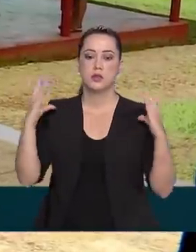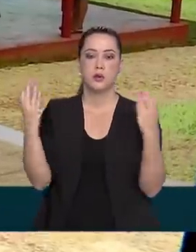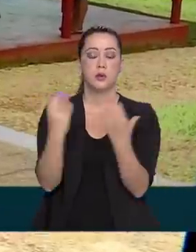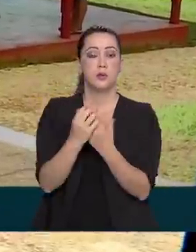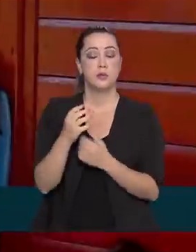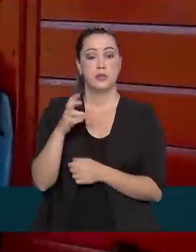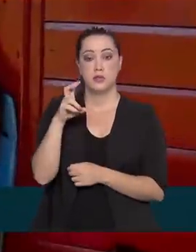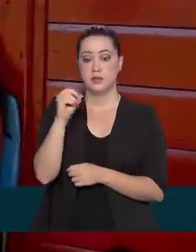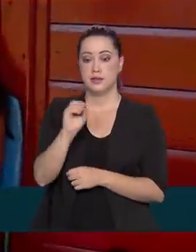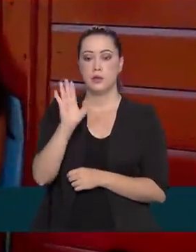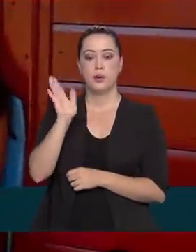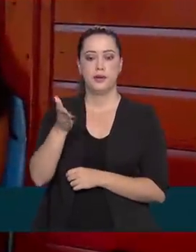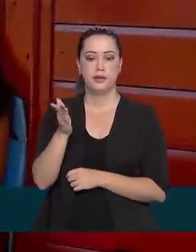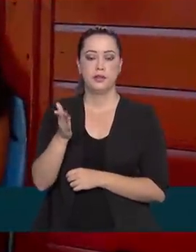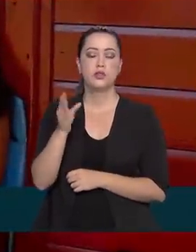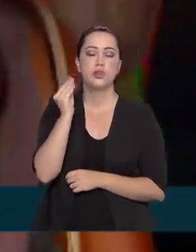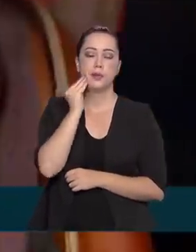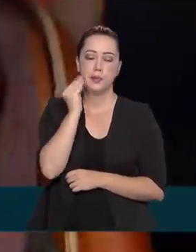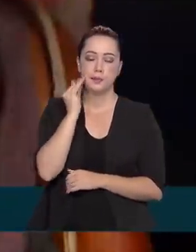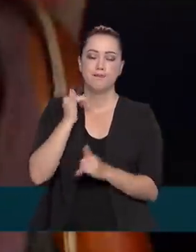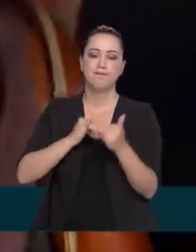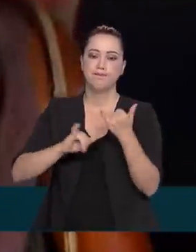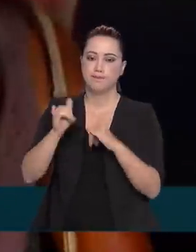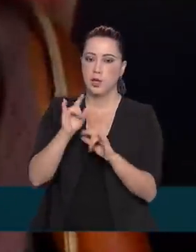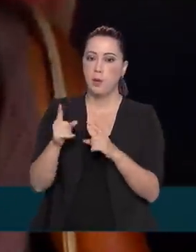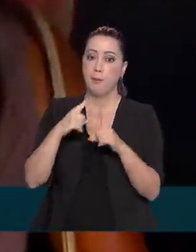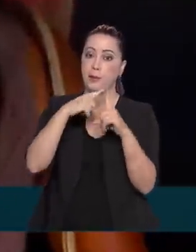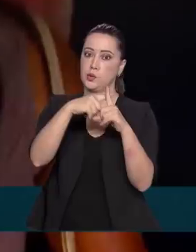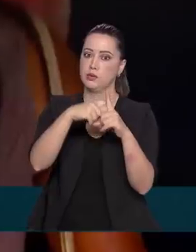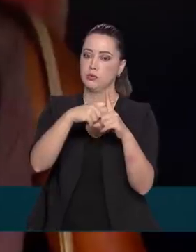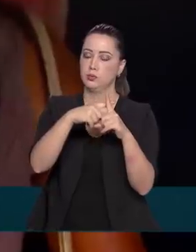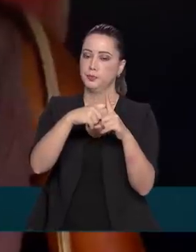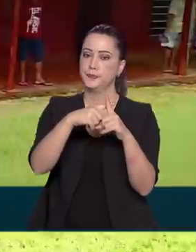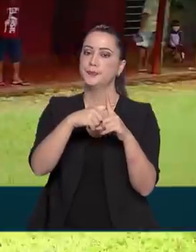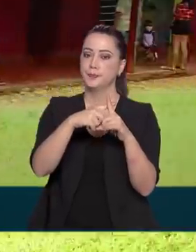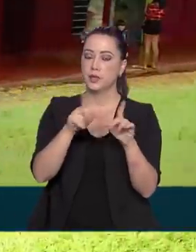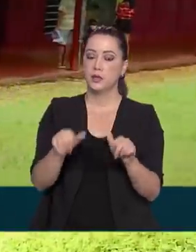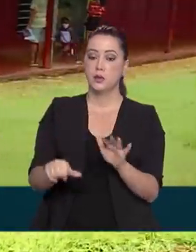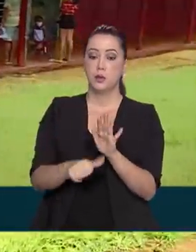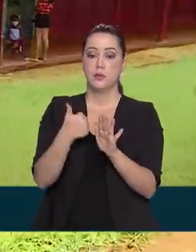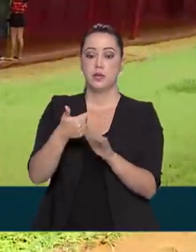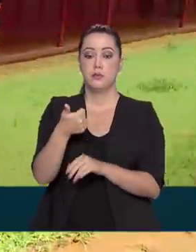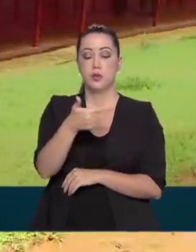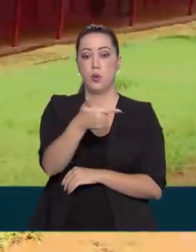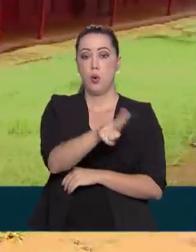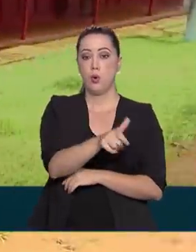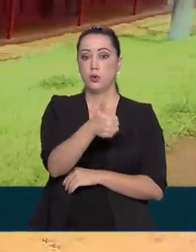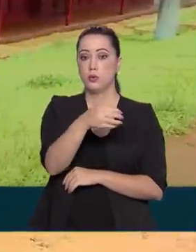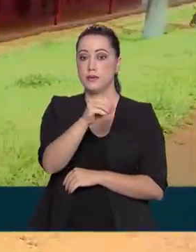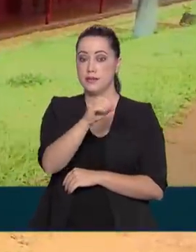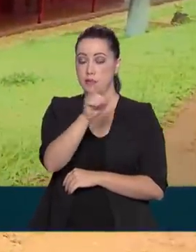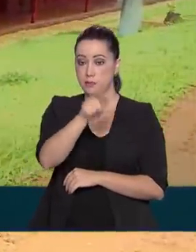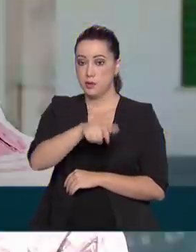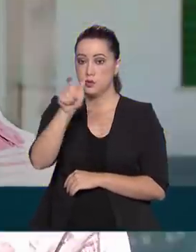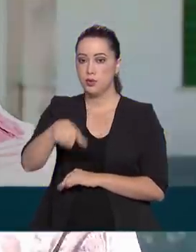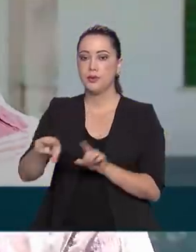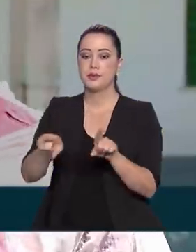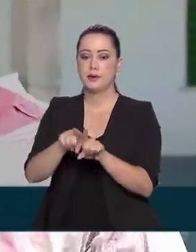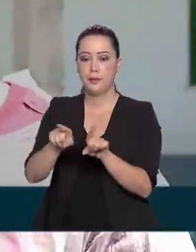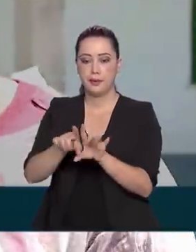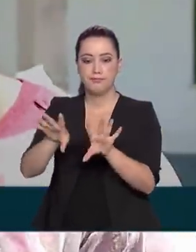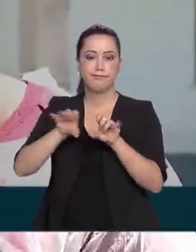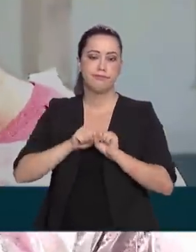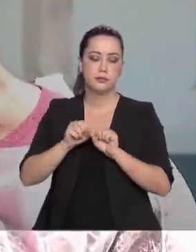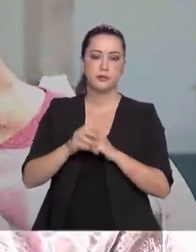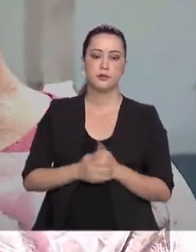50 casos já haviam testado positivo. E no primeiro dia de atendimento, outros 100 casos foram confirmados. A gente